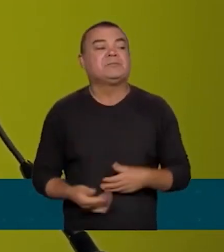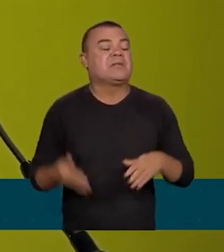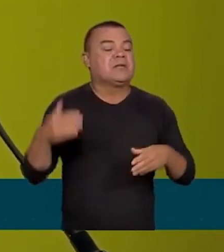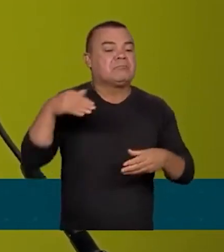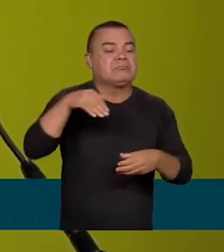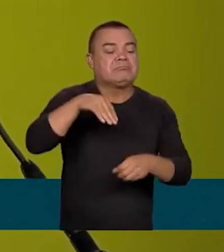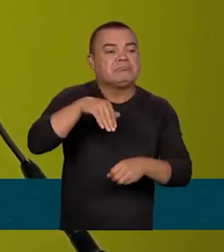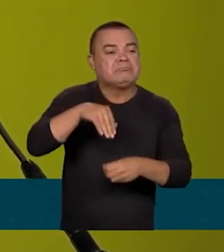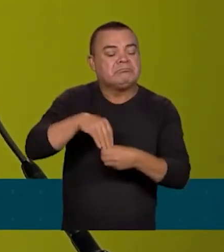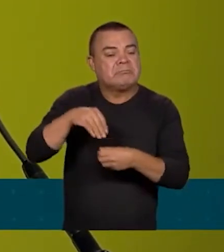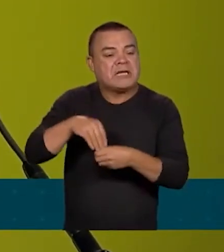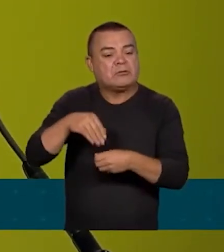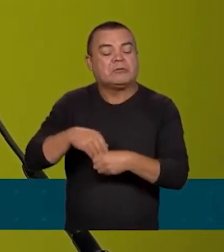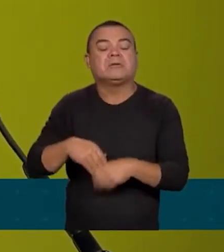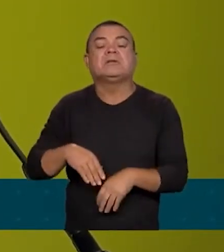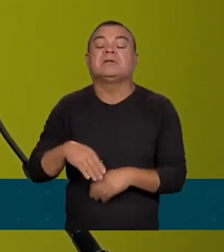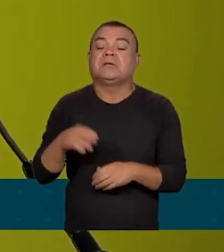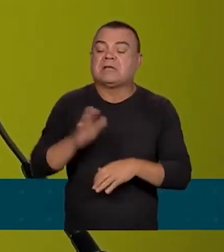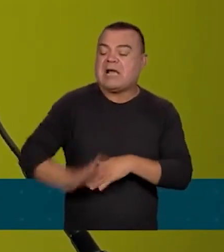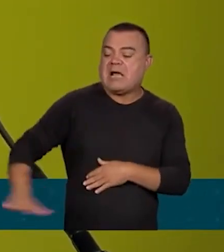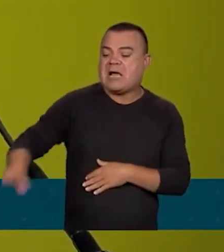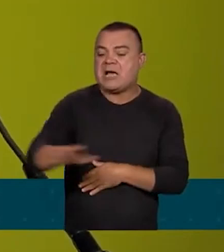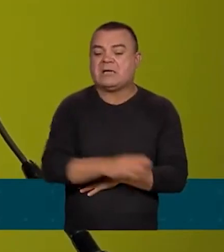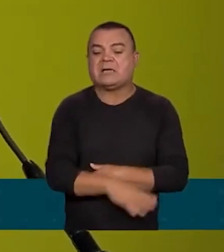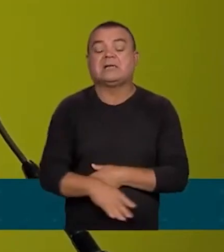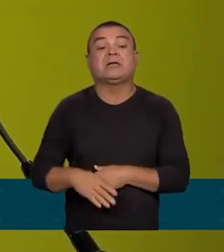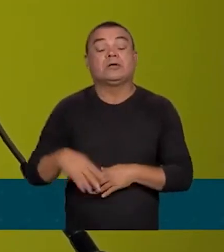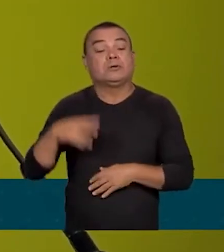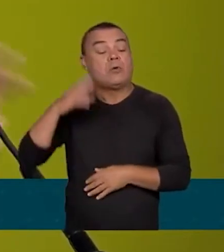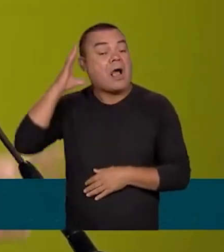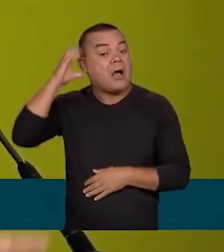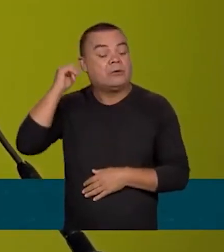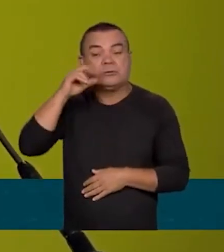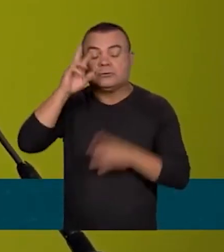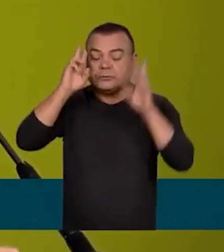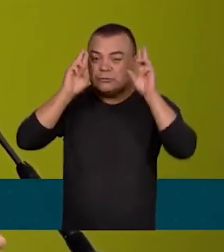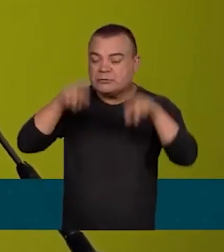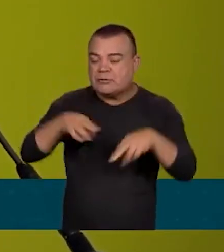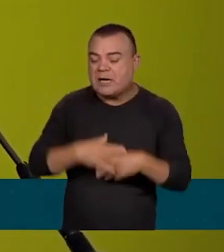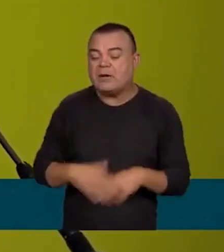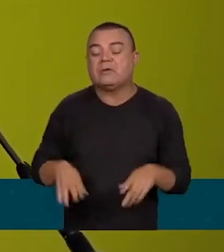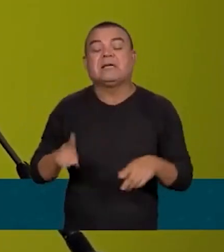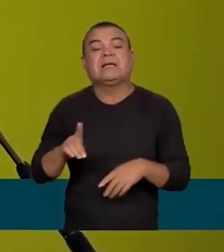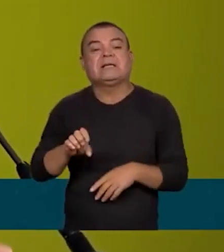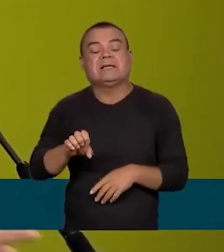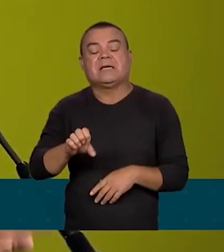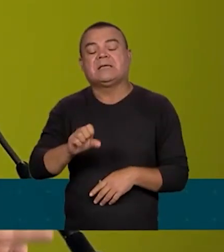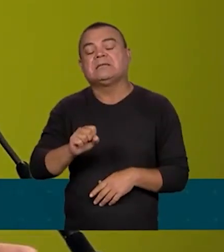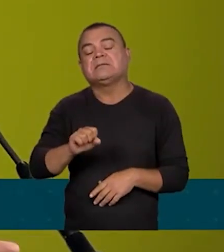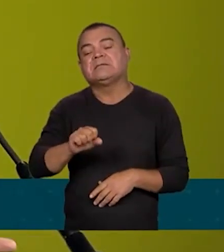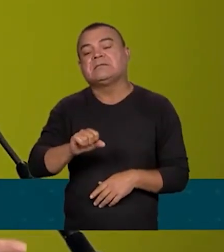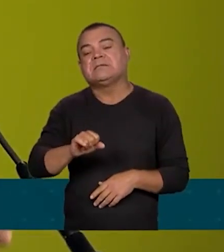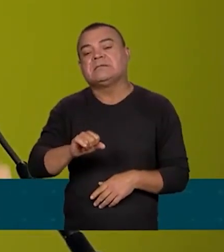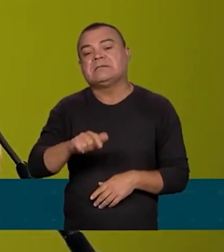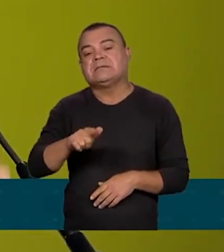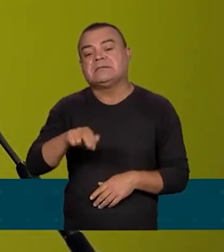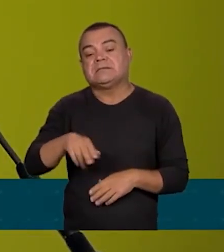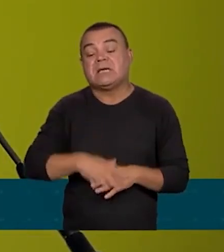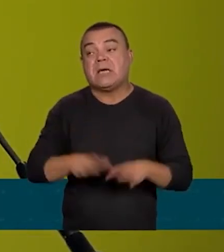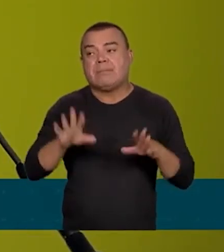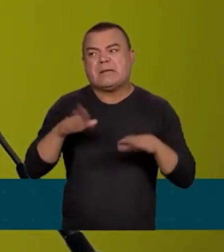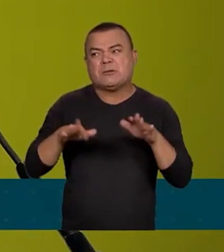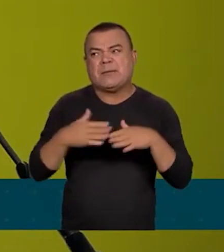dentro da área de arquitetura, do mercado editorial, do audiovisual. Tudo isso responde hoje por algo aproximado de